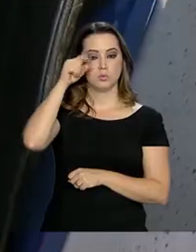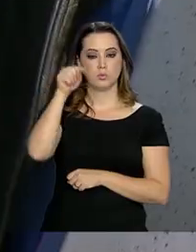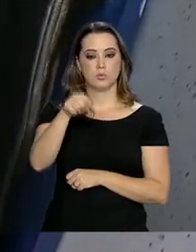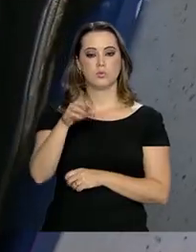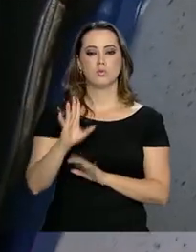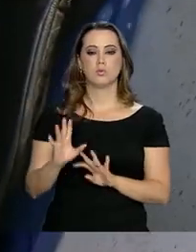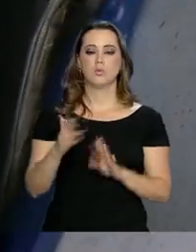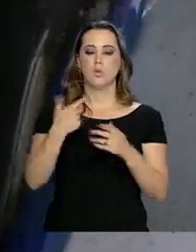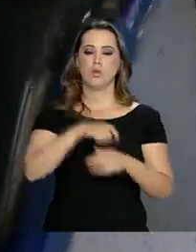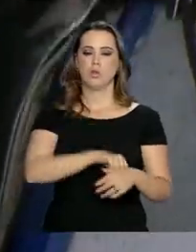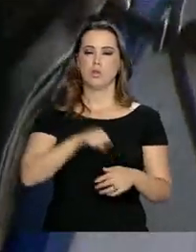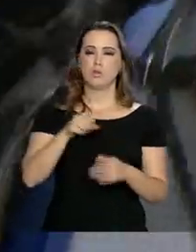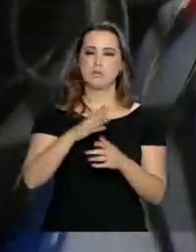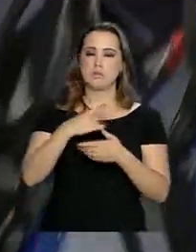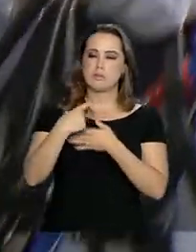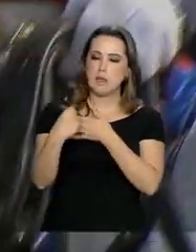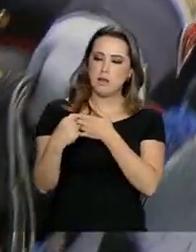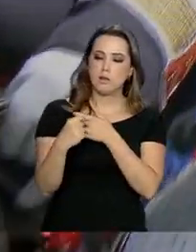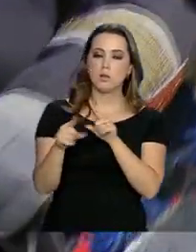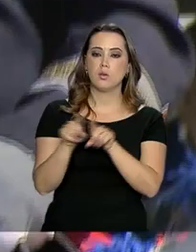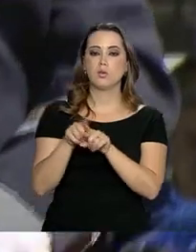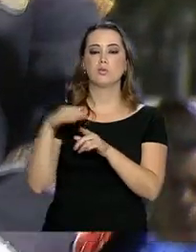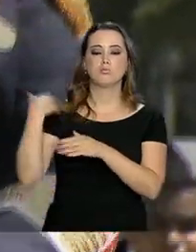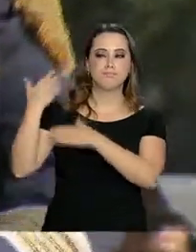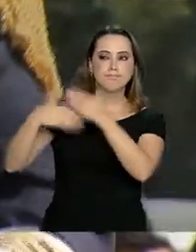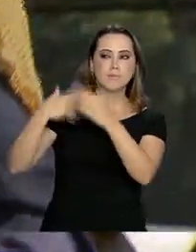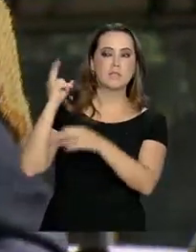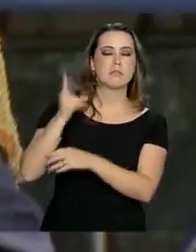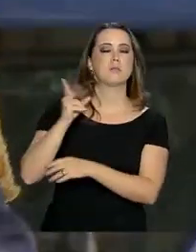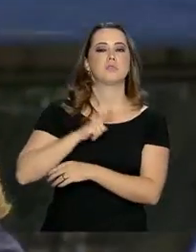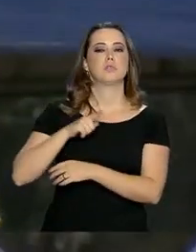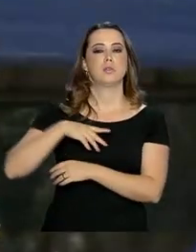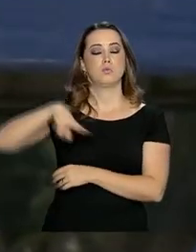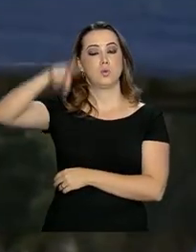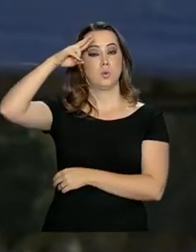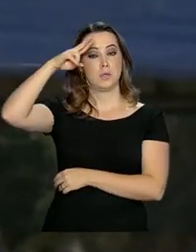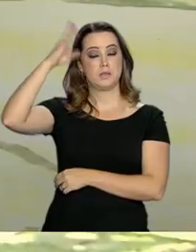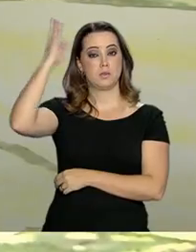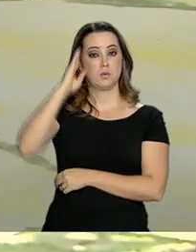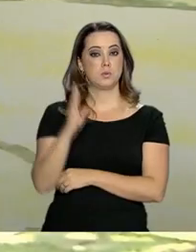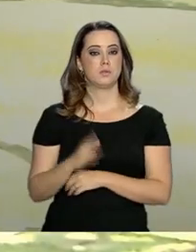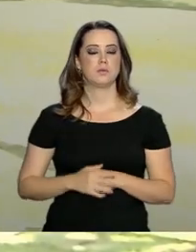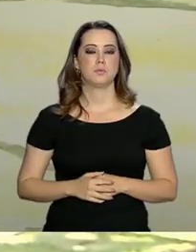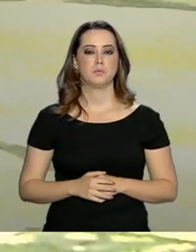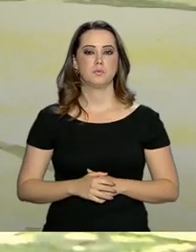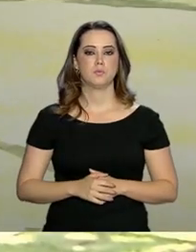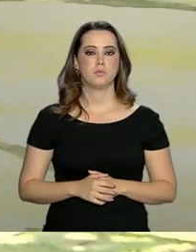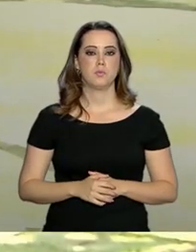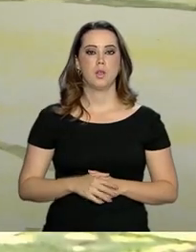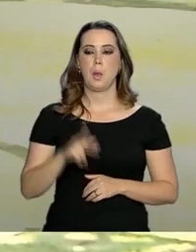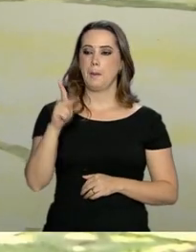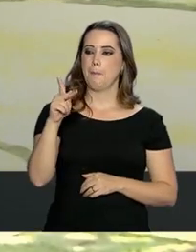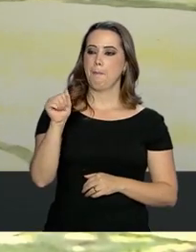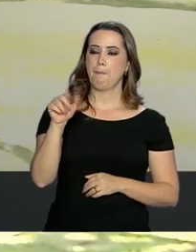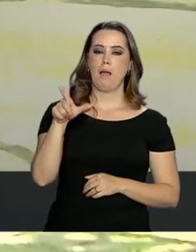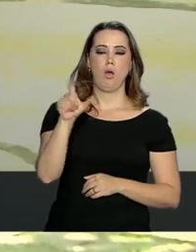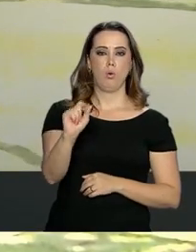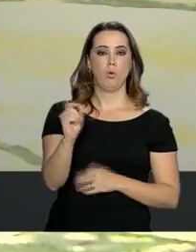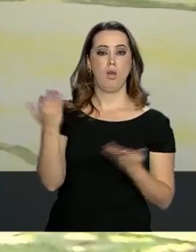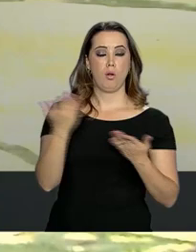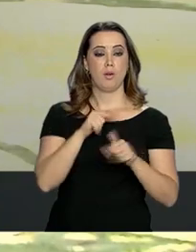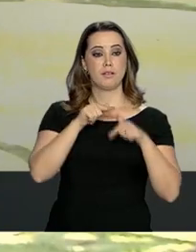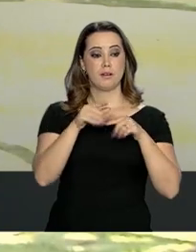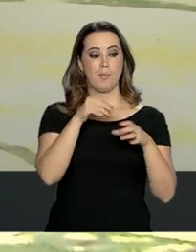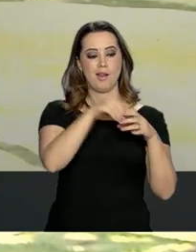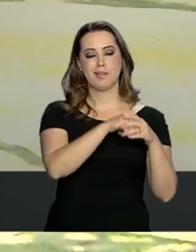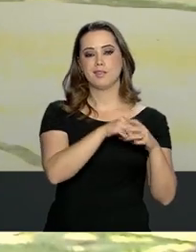deixou o comando do regimento, que é um dos mais tradicionais do Exército Brasileiro. O tenente-coronel Paulo Ubirajara Mendes agora vai